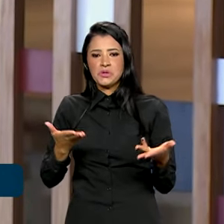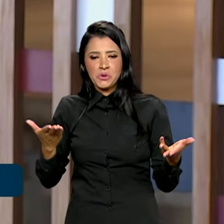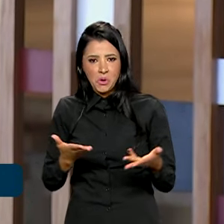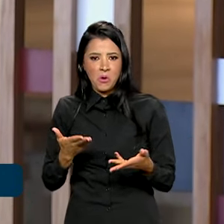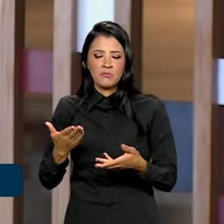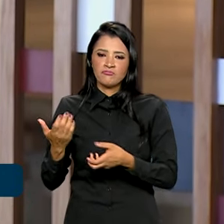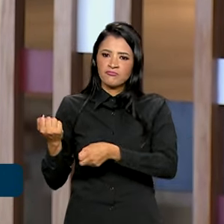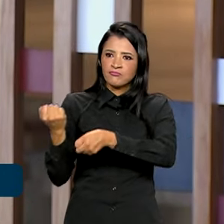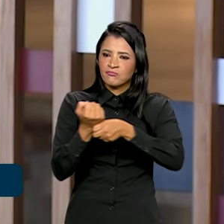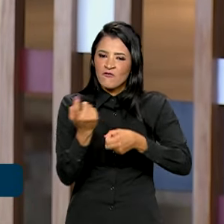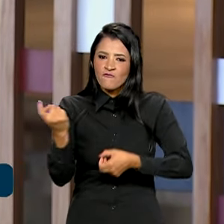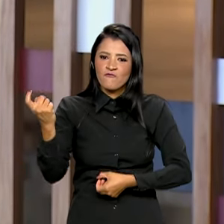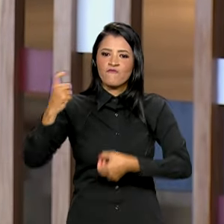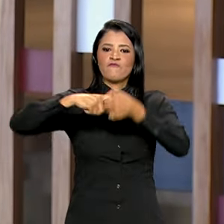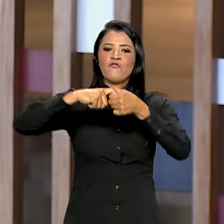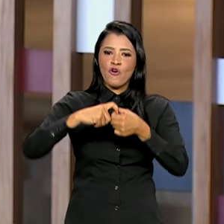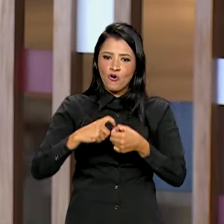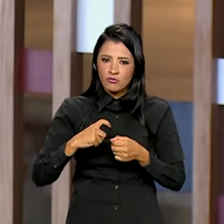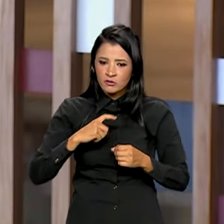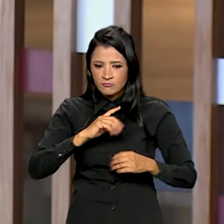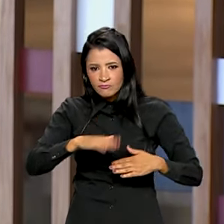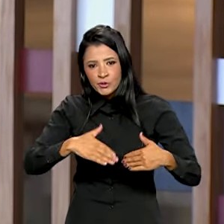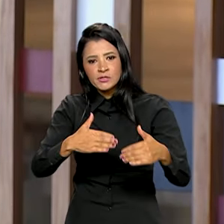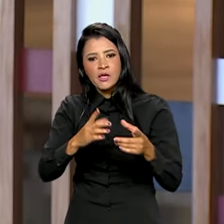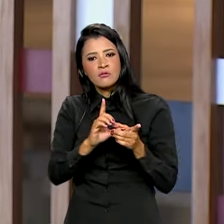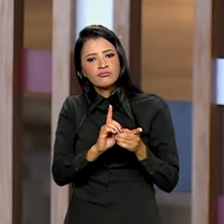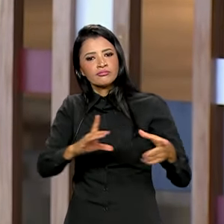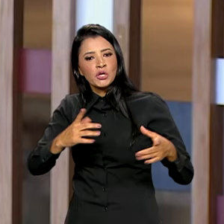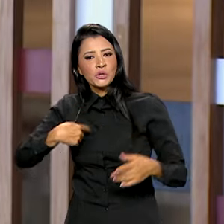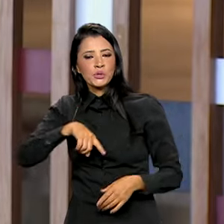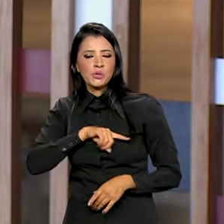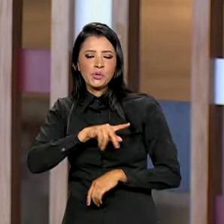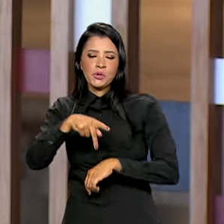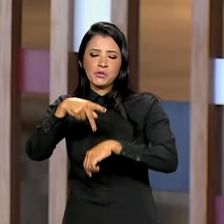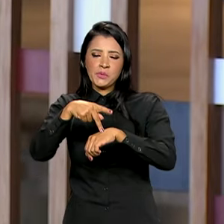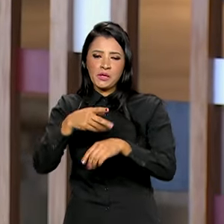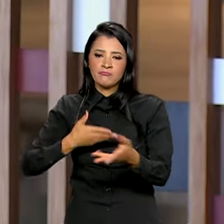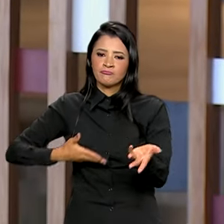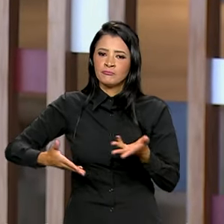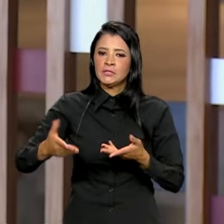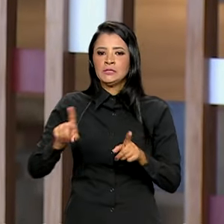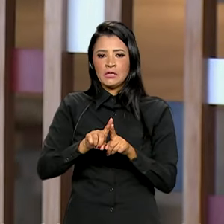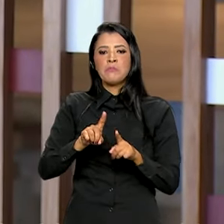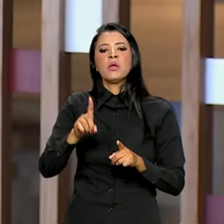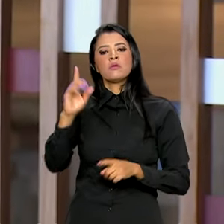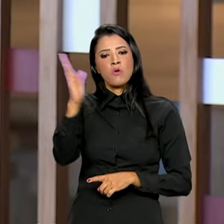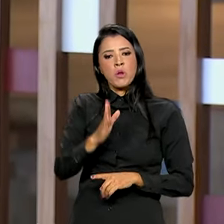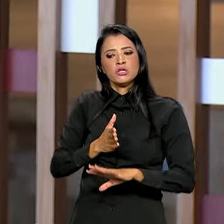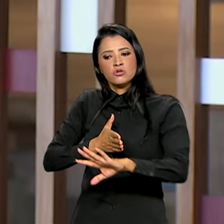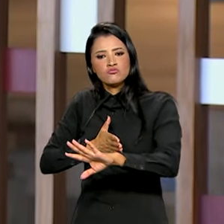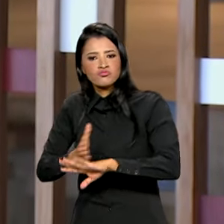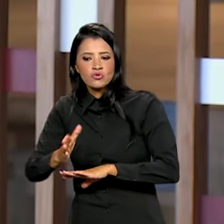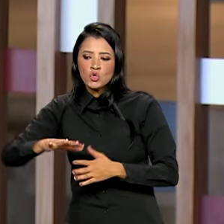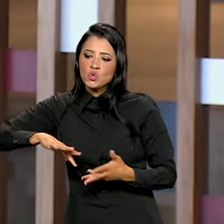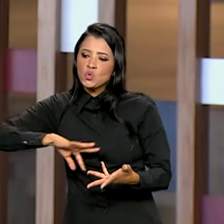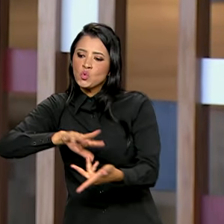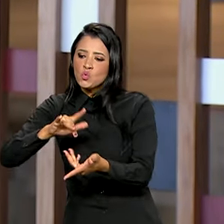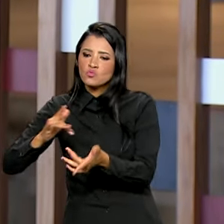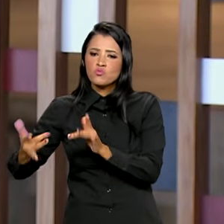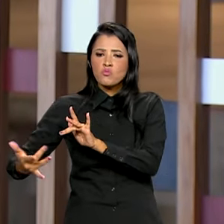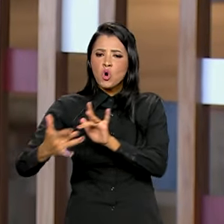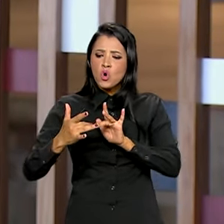reconstrução do processo democrático do nosso país e da inserção do Brasil no mundo.